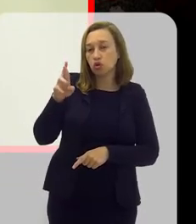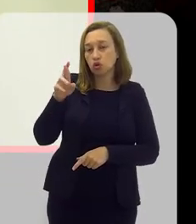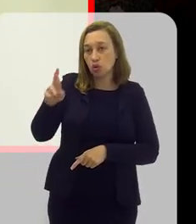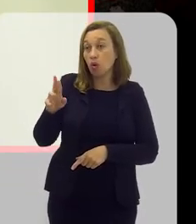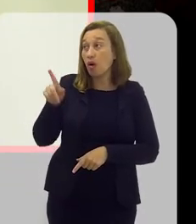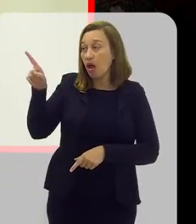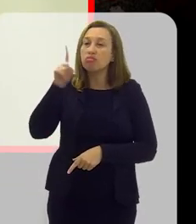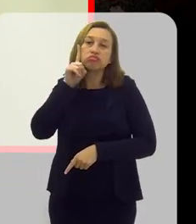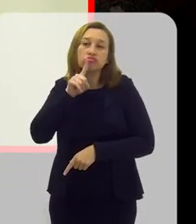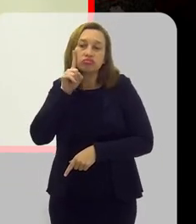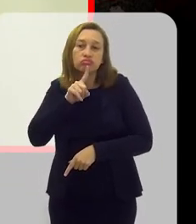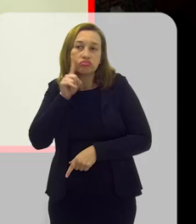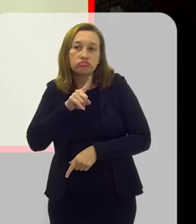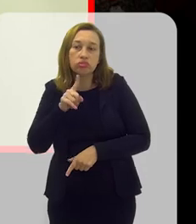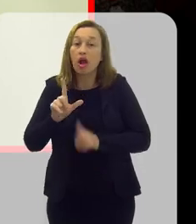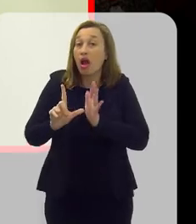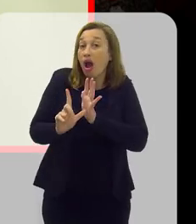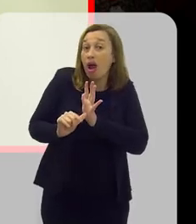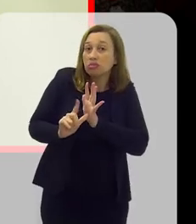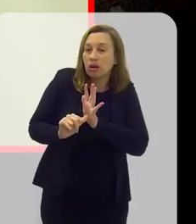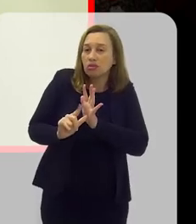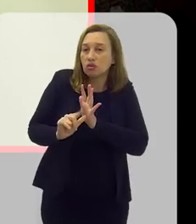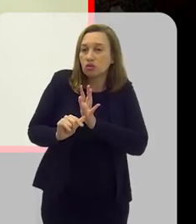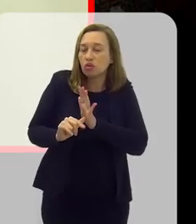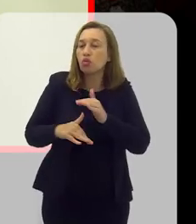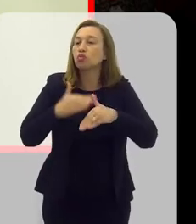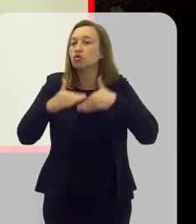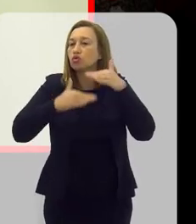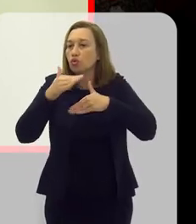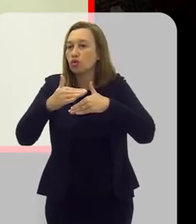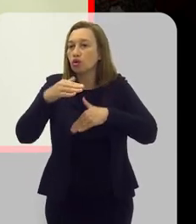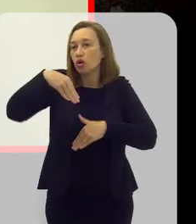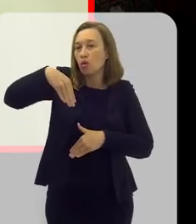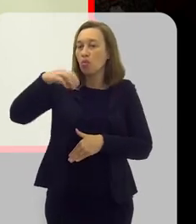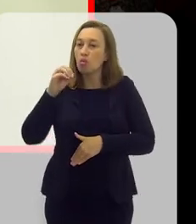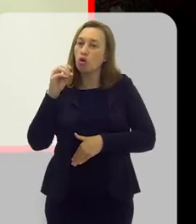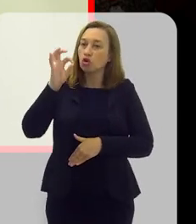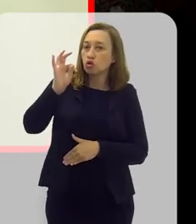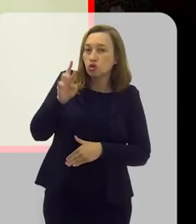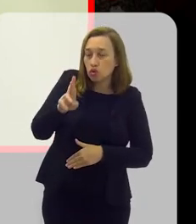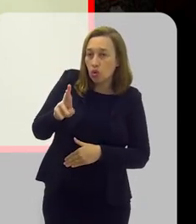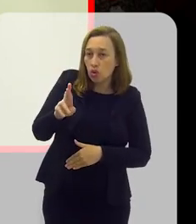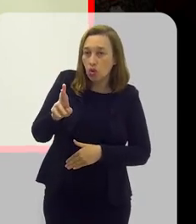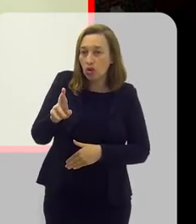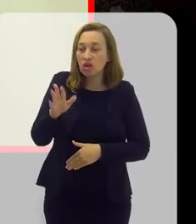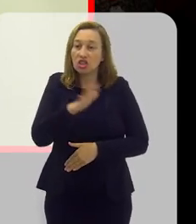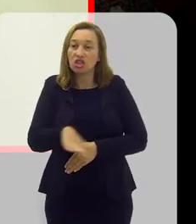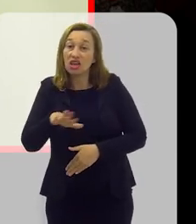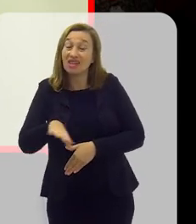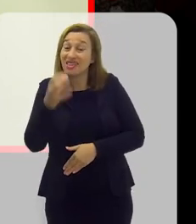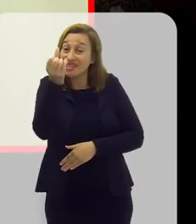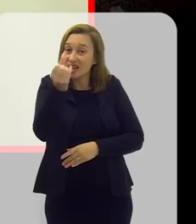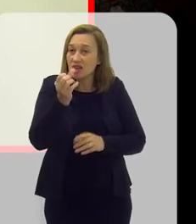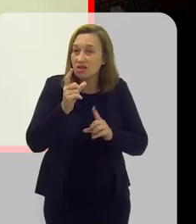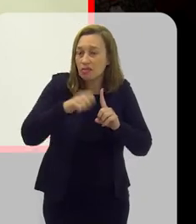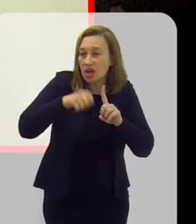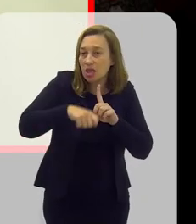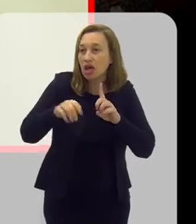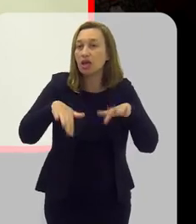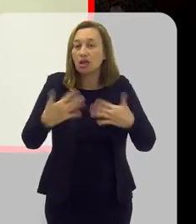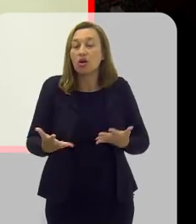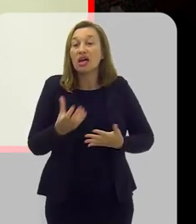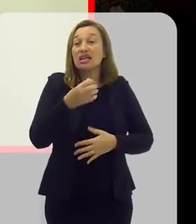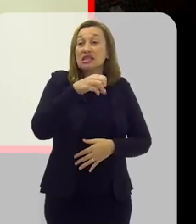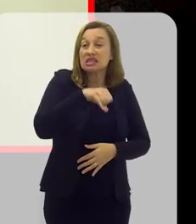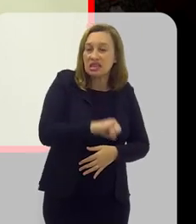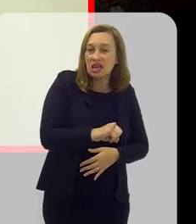CDC dos Estados Unidos, atrasou o desenvolvimento motor das crianças seis meses. Ou seja, se essa criança